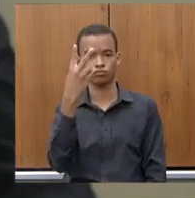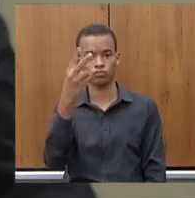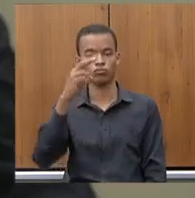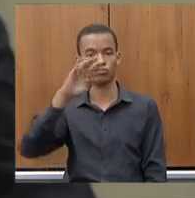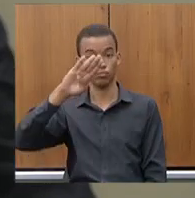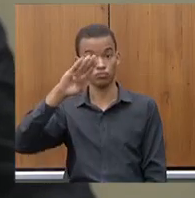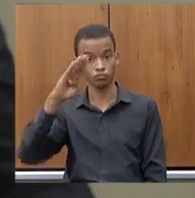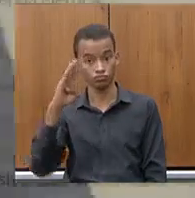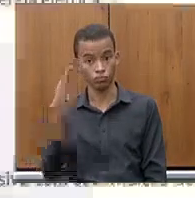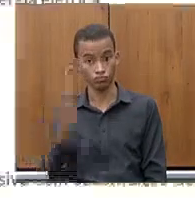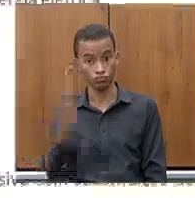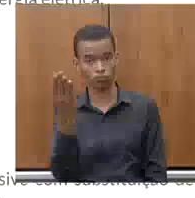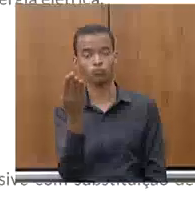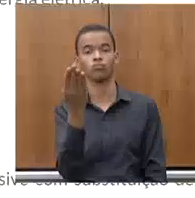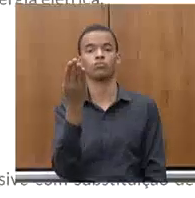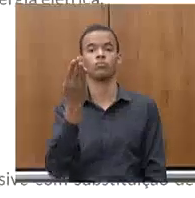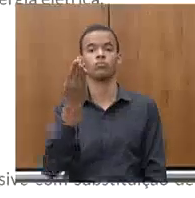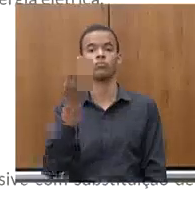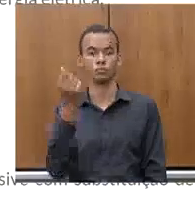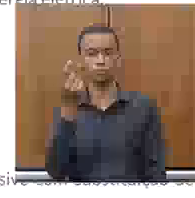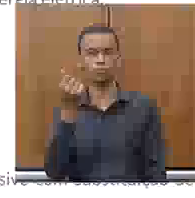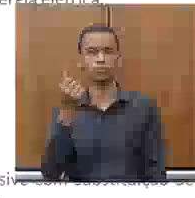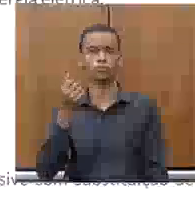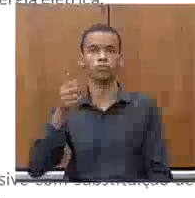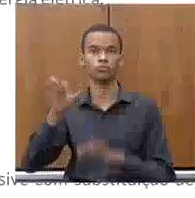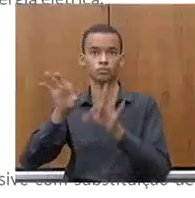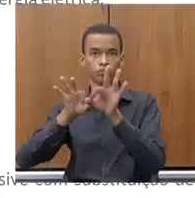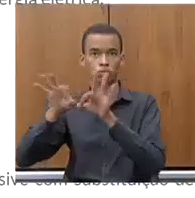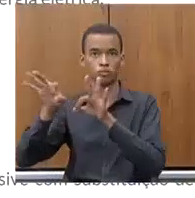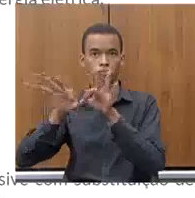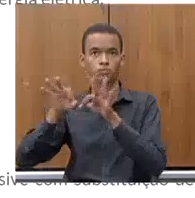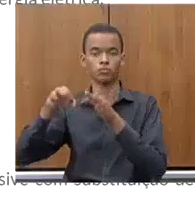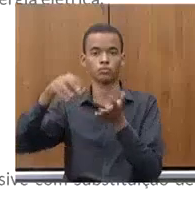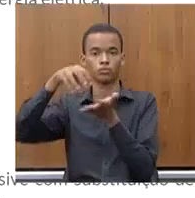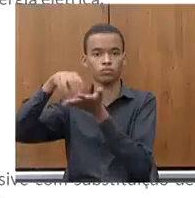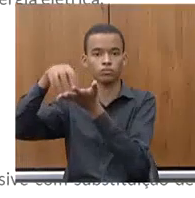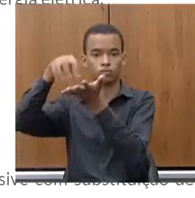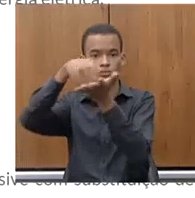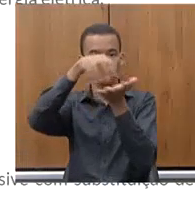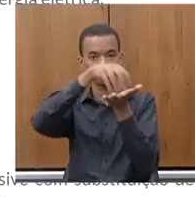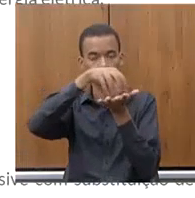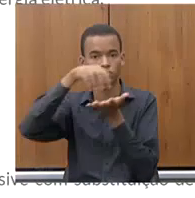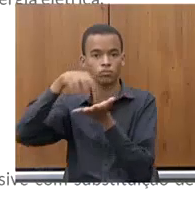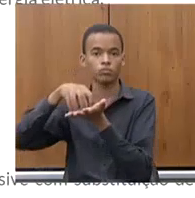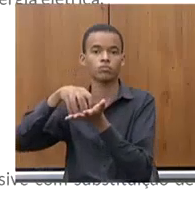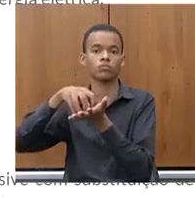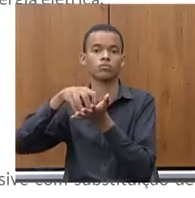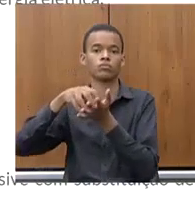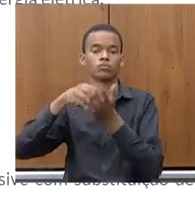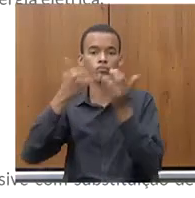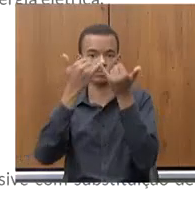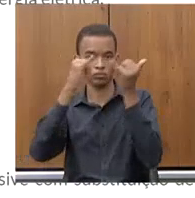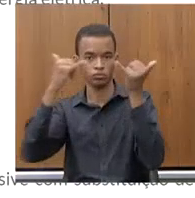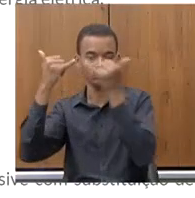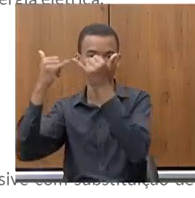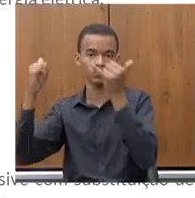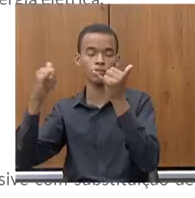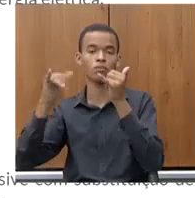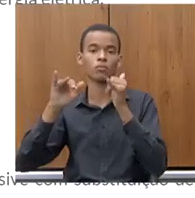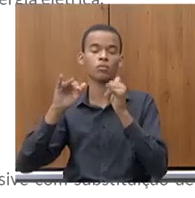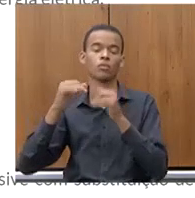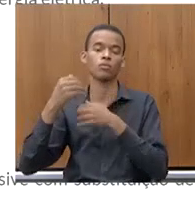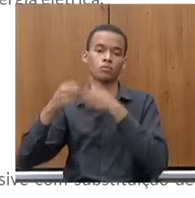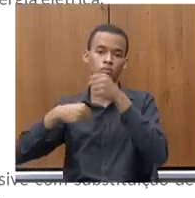70 subestações nos próximos anos, mas, esse ano, já vamos entregar